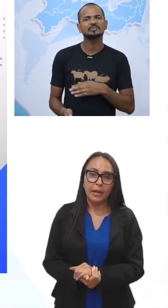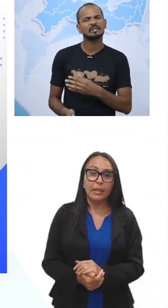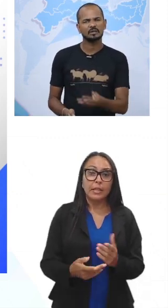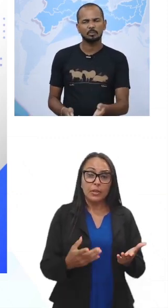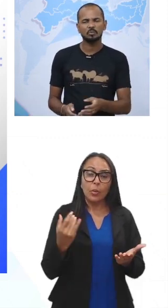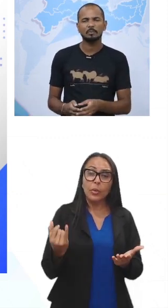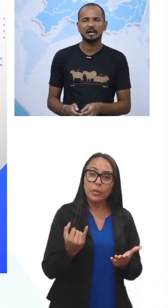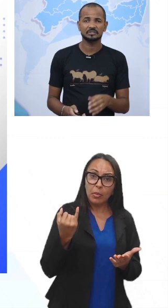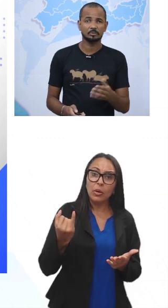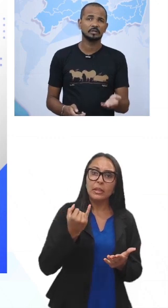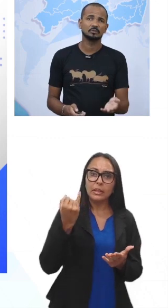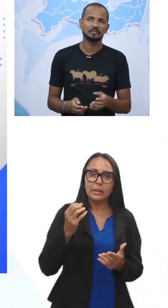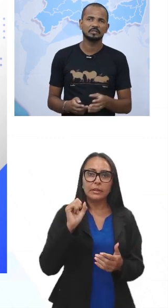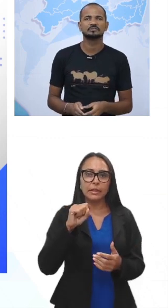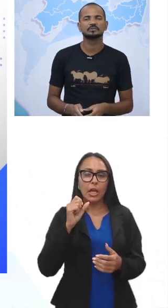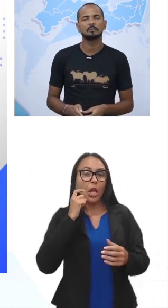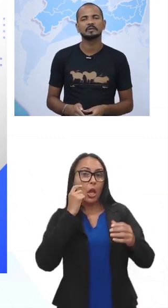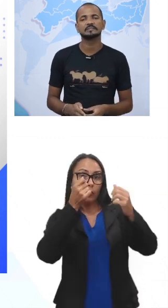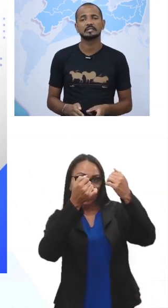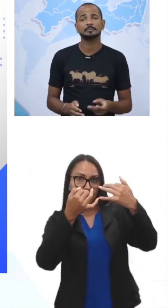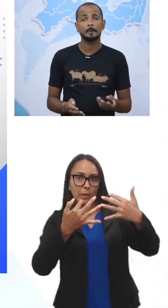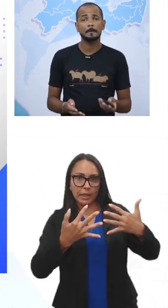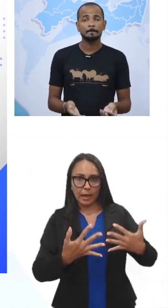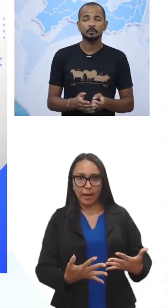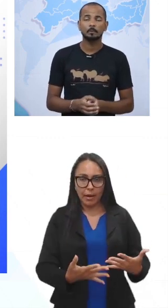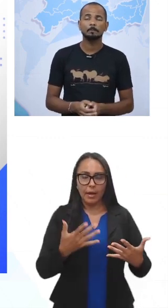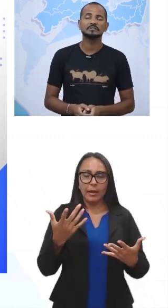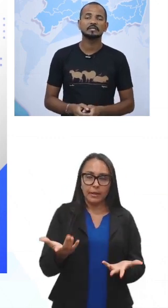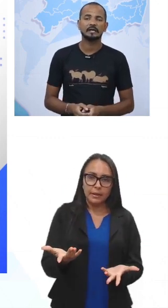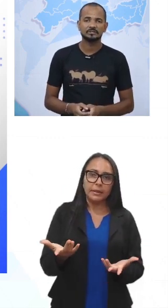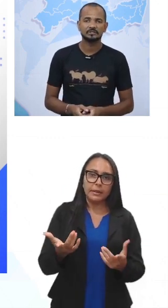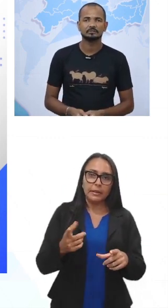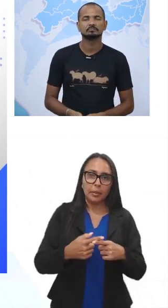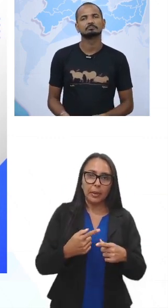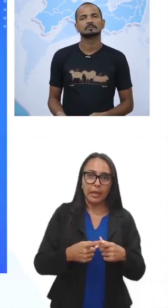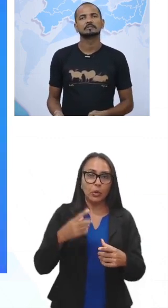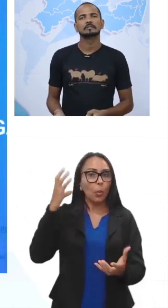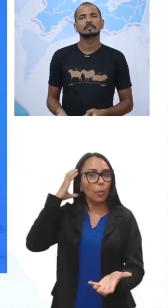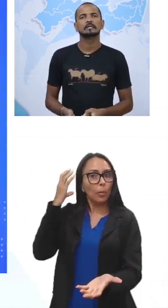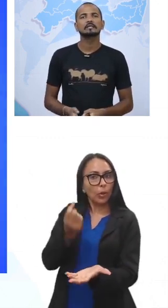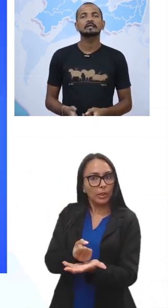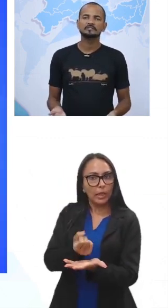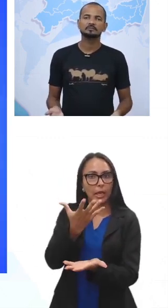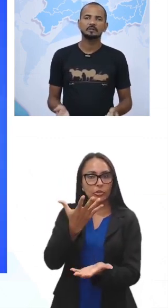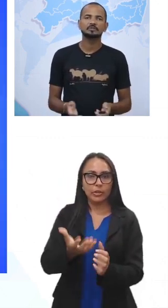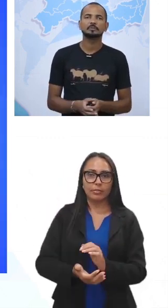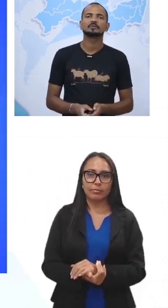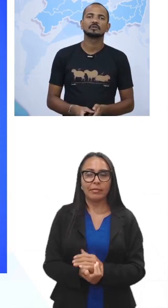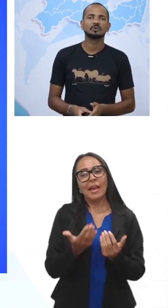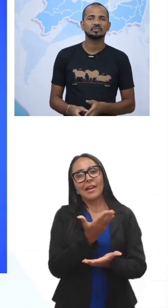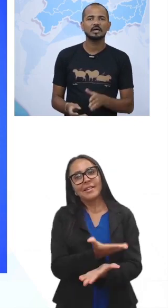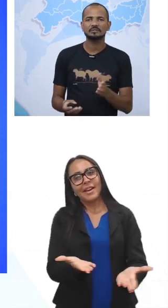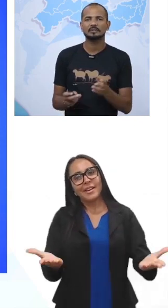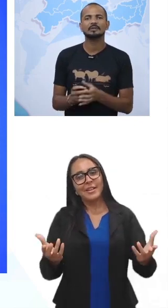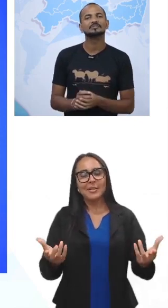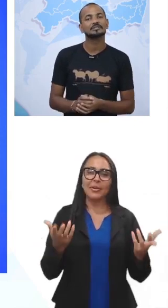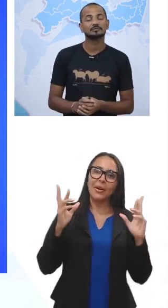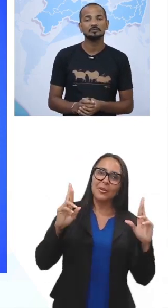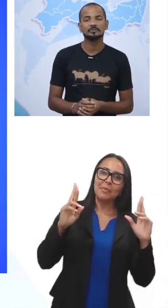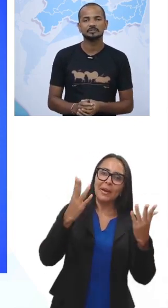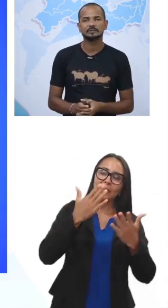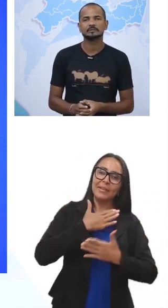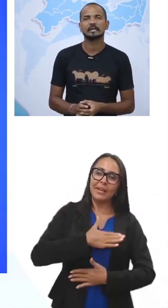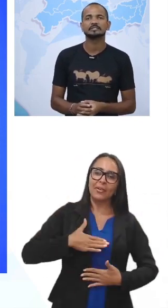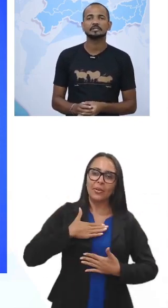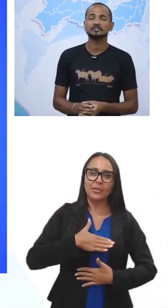importantíssimos, eu trago um pouco mais, sobre a harmonia visual, por exemplo, num podcast, e é isso, eu espero que tenham gostado, abaixem as